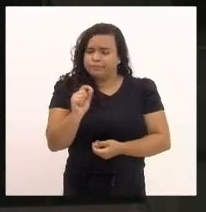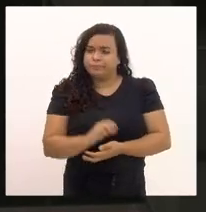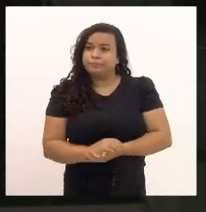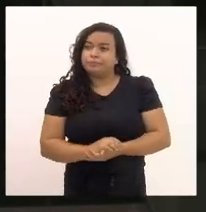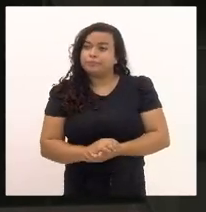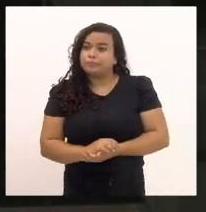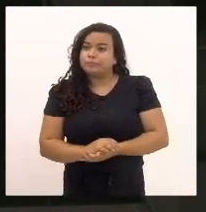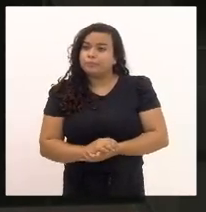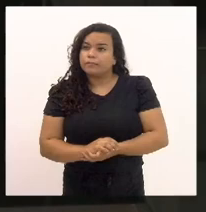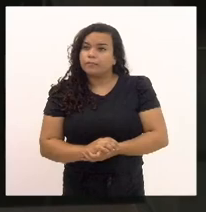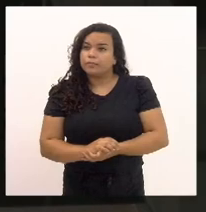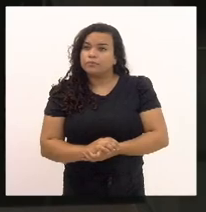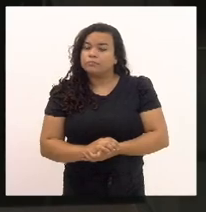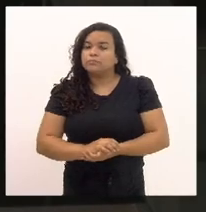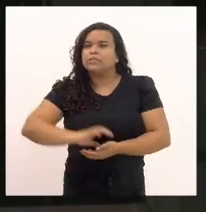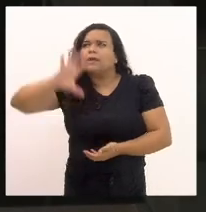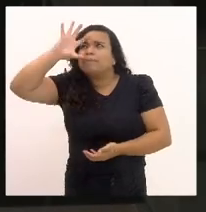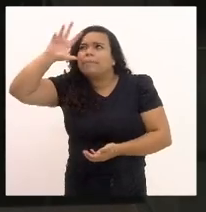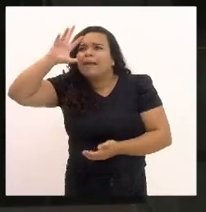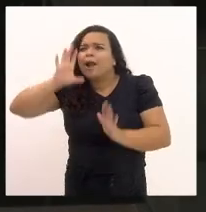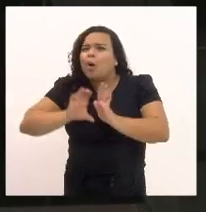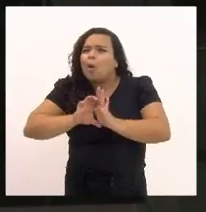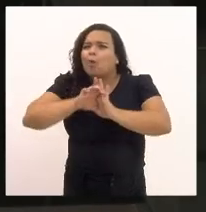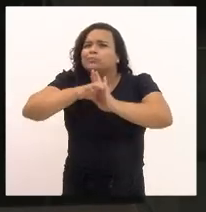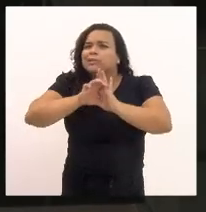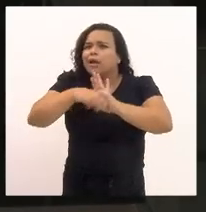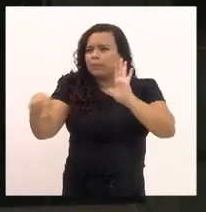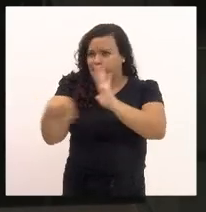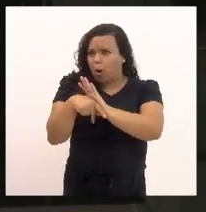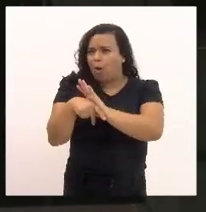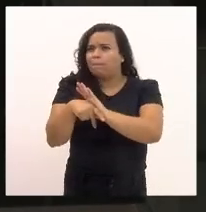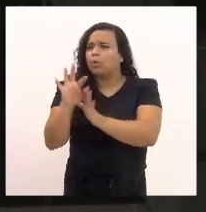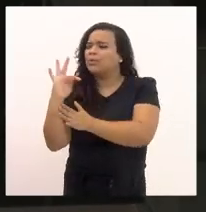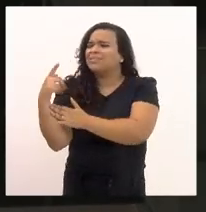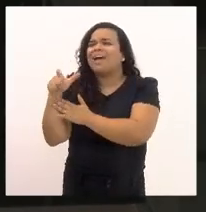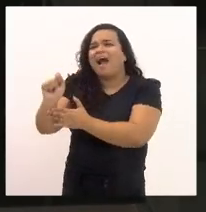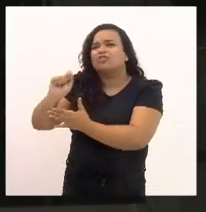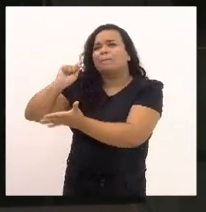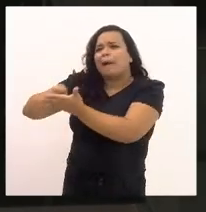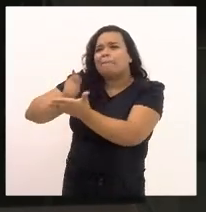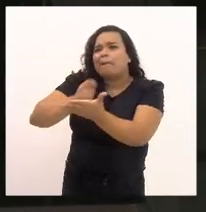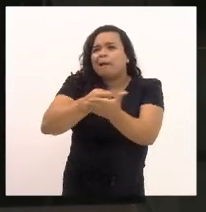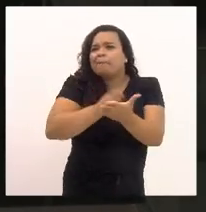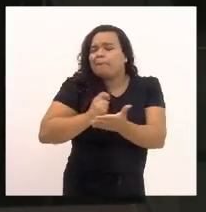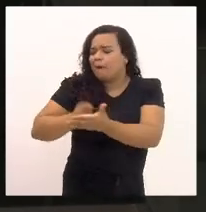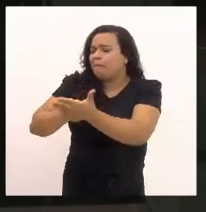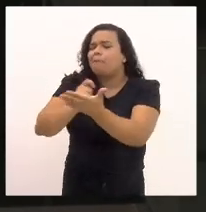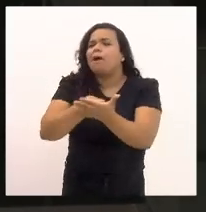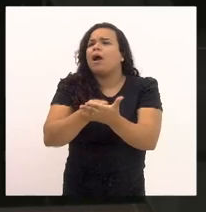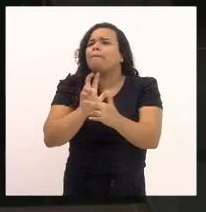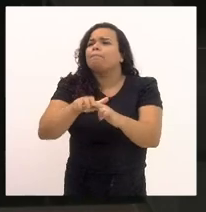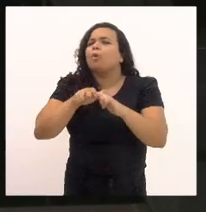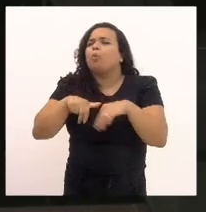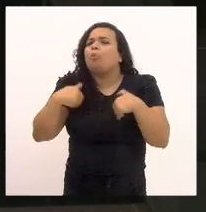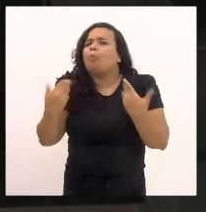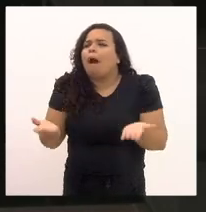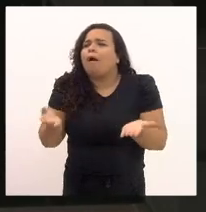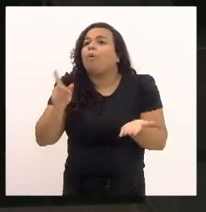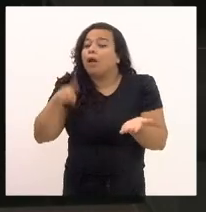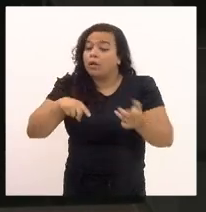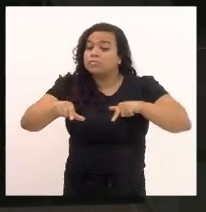o conceito de taxa, senhora presidente, é cobrá-la por um serviço